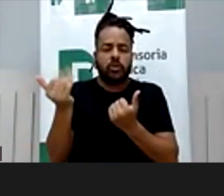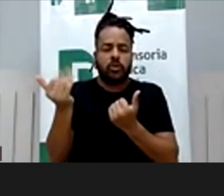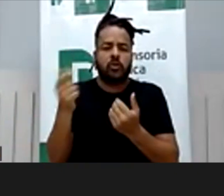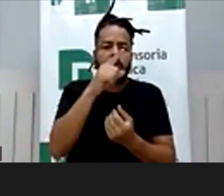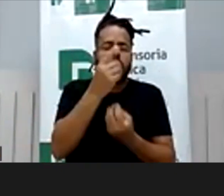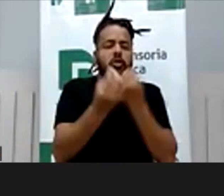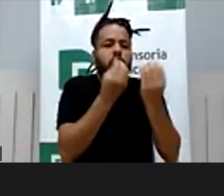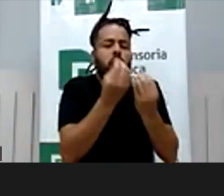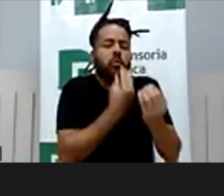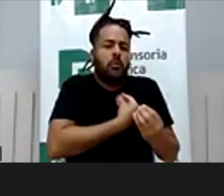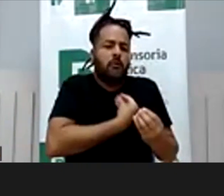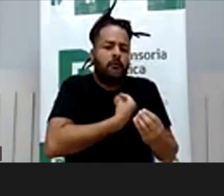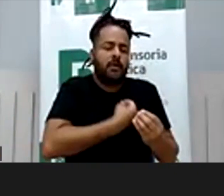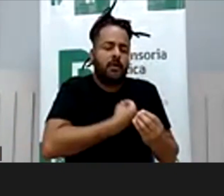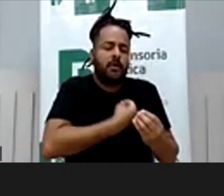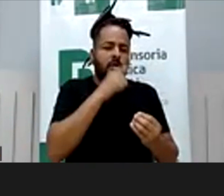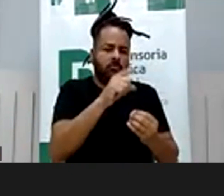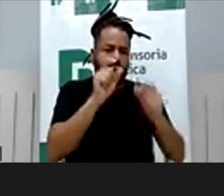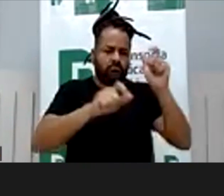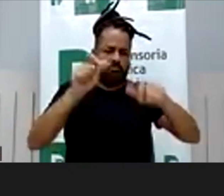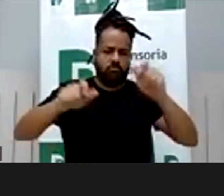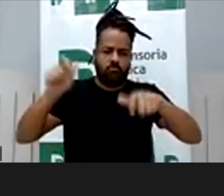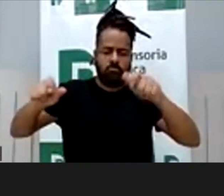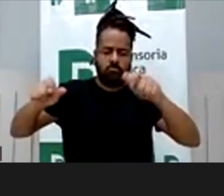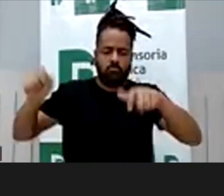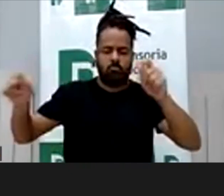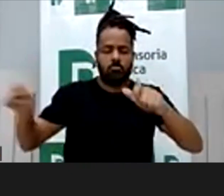família, dos pais e dessa criança.